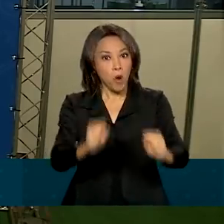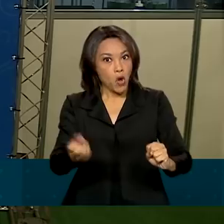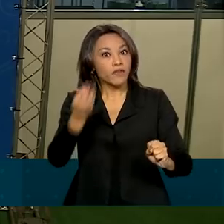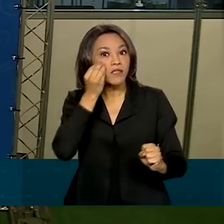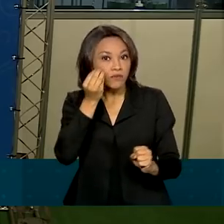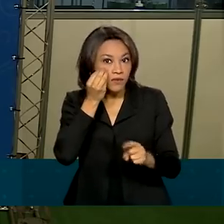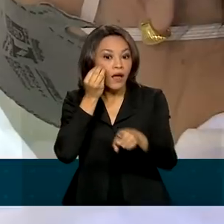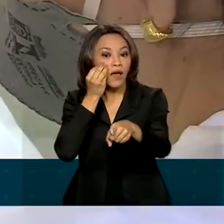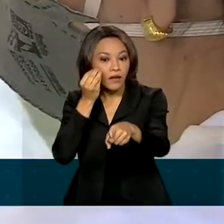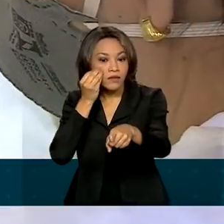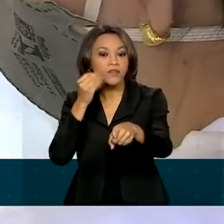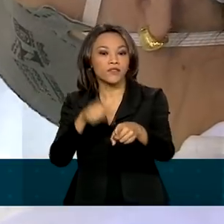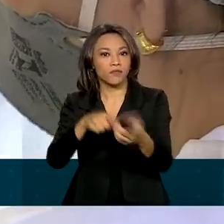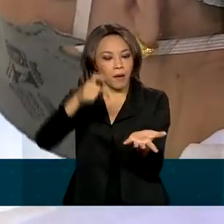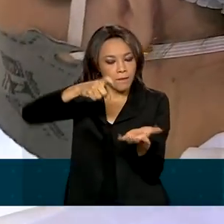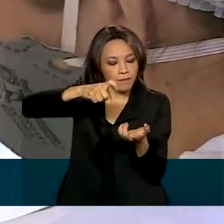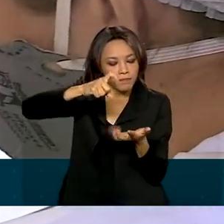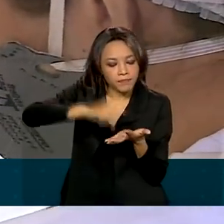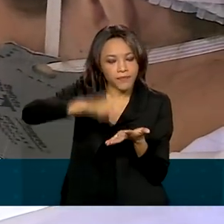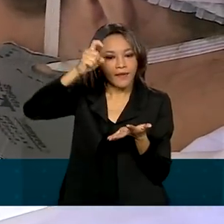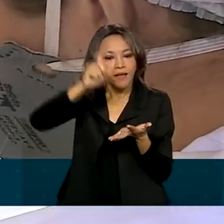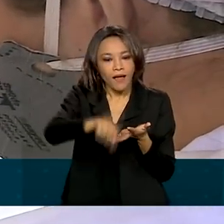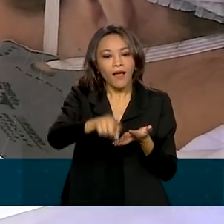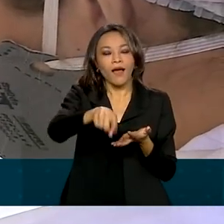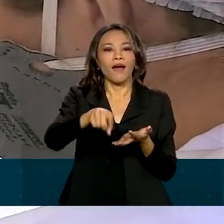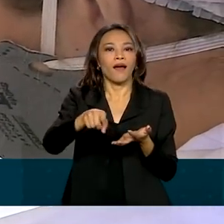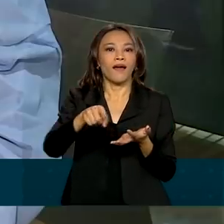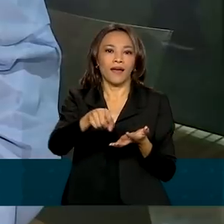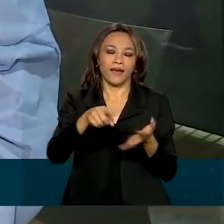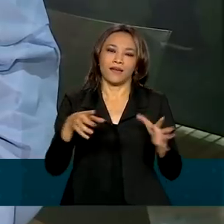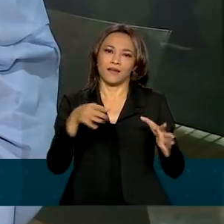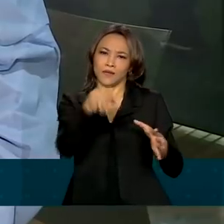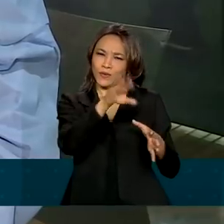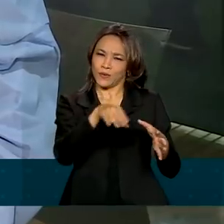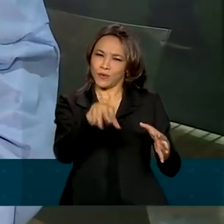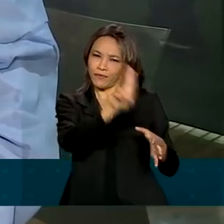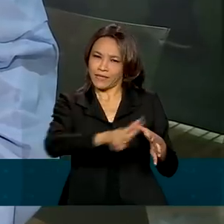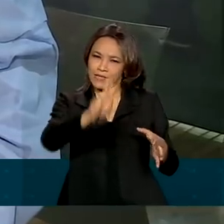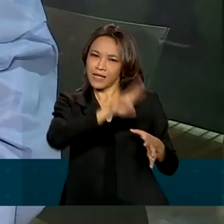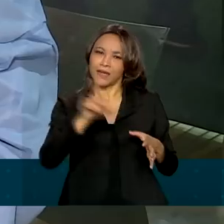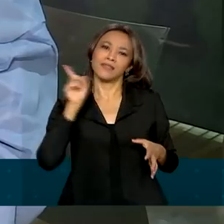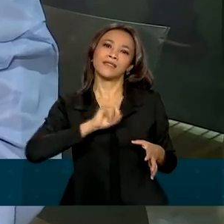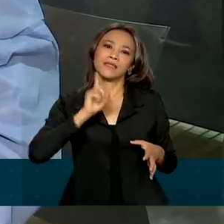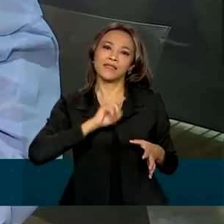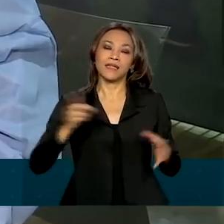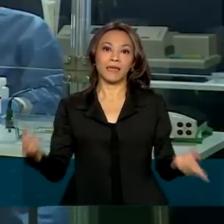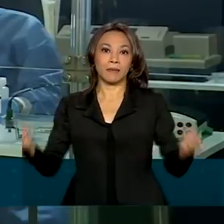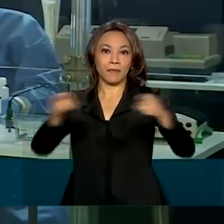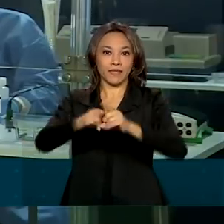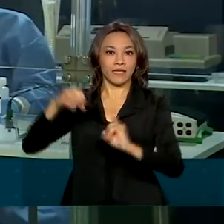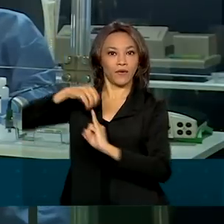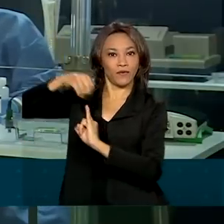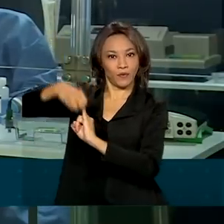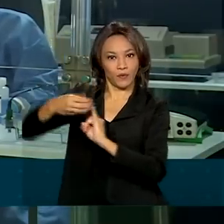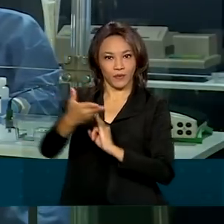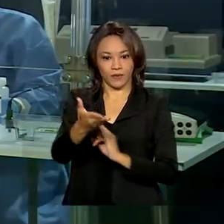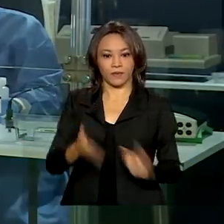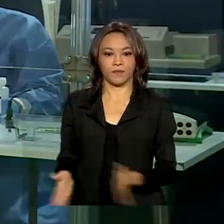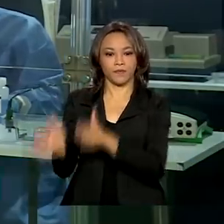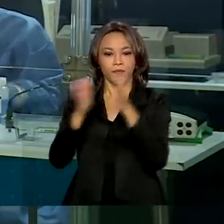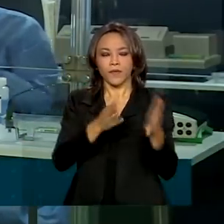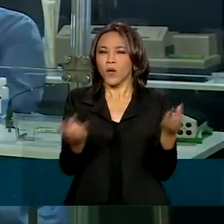a Covid-19, desenvolvido por universitários mineiros em parceria com a Fiocruz. Como acontece o